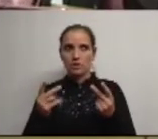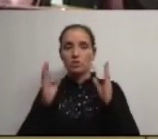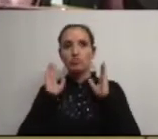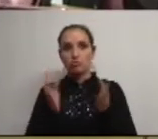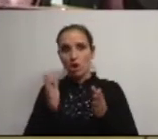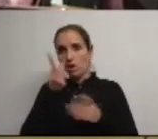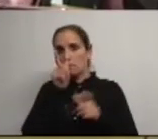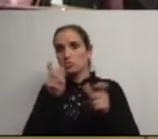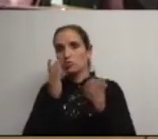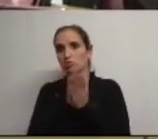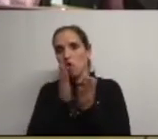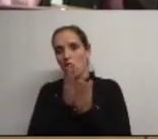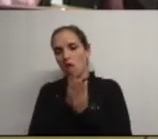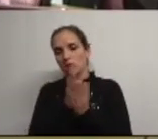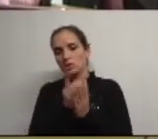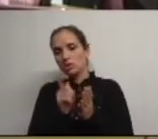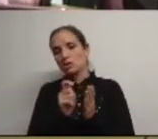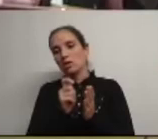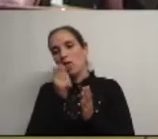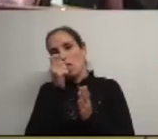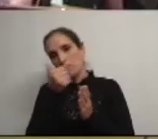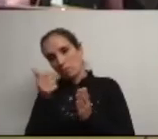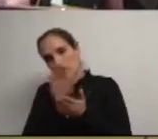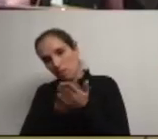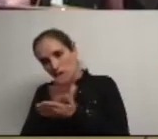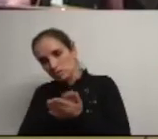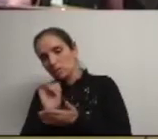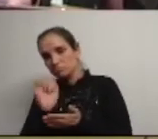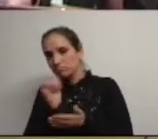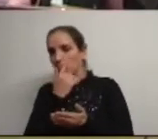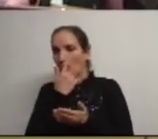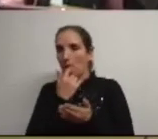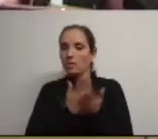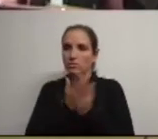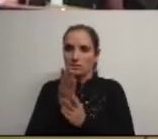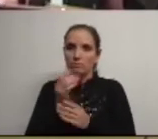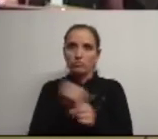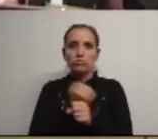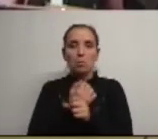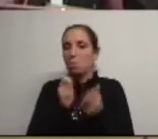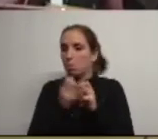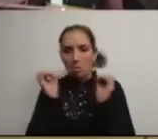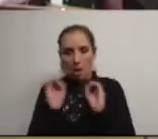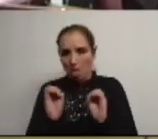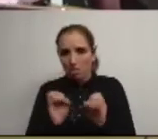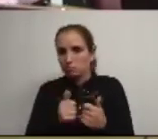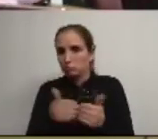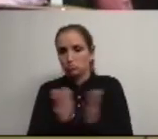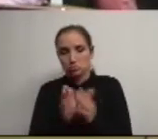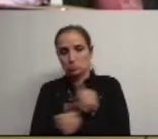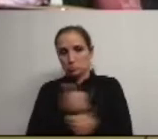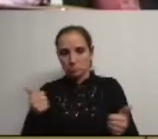o pessoal das escolas das EB2 3 continua a funcionar não vemos problemas está tudo